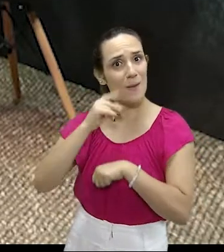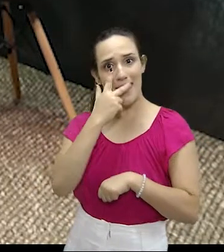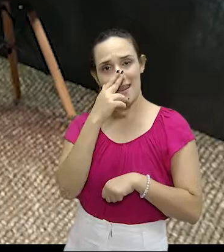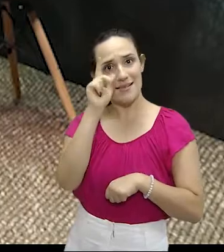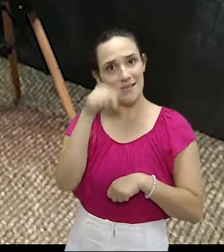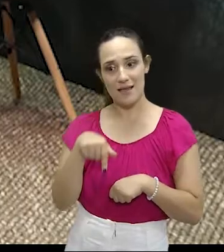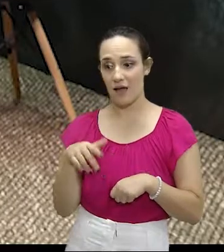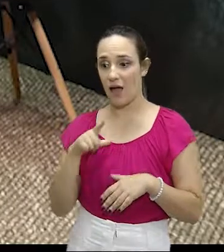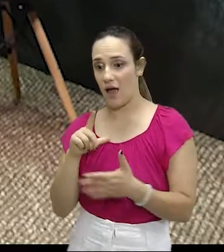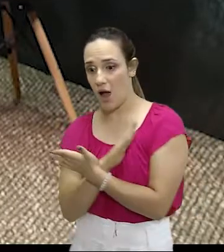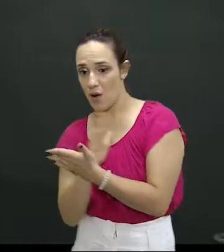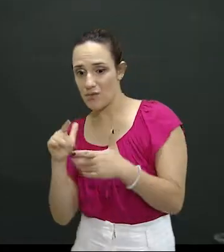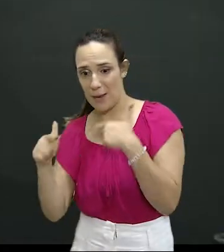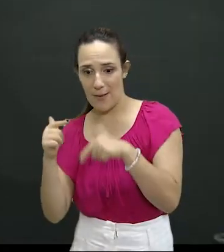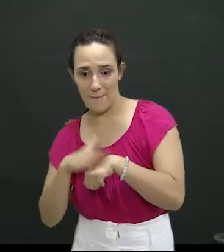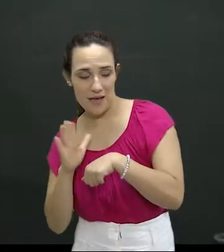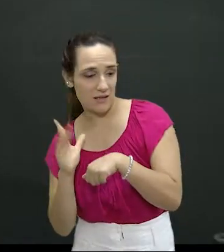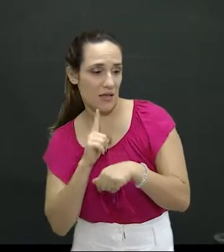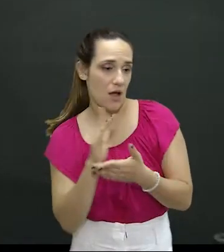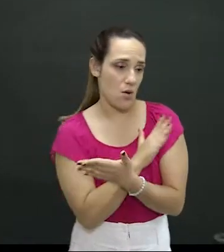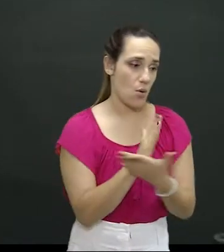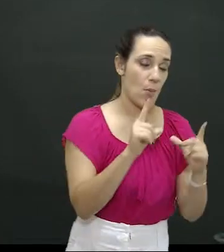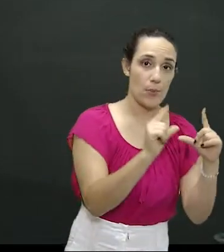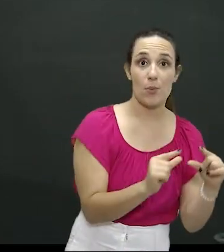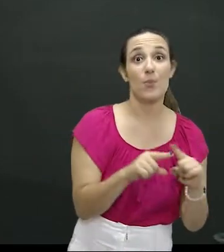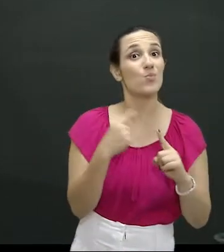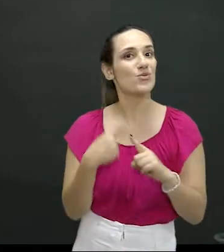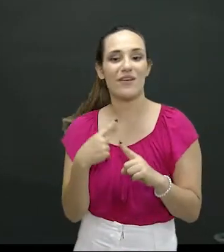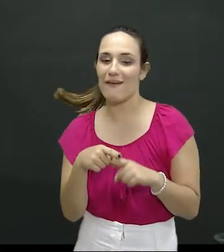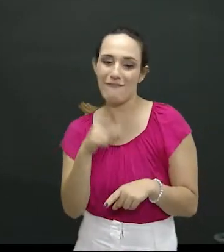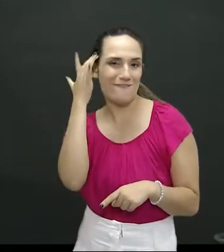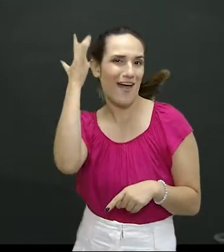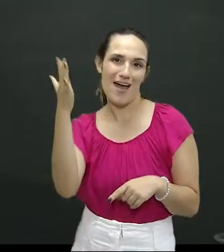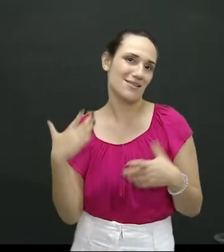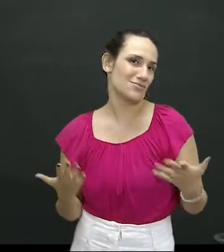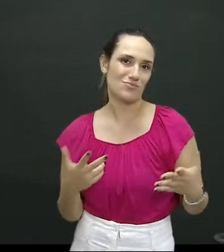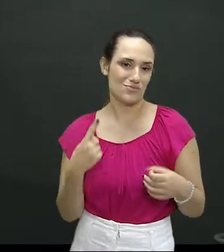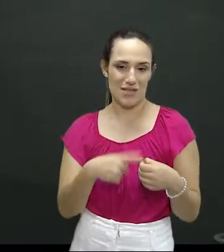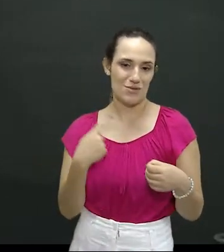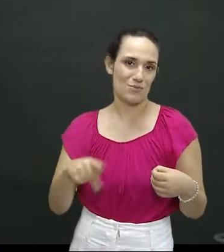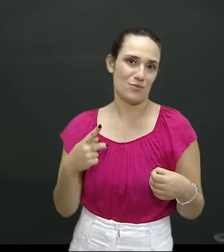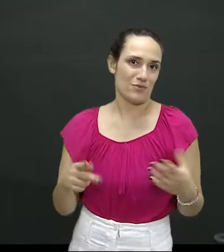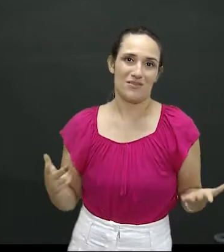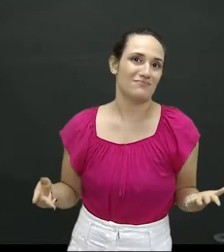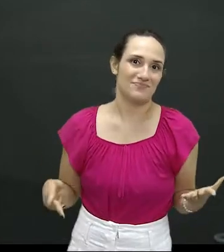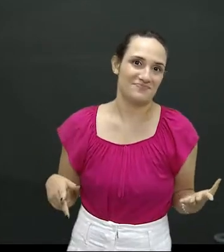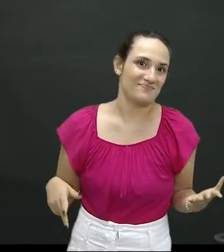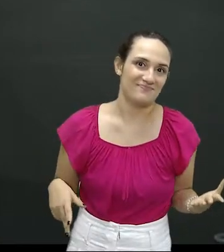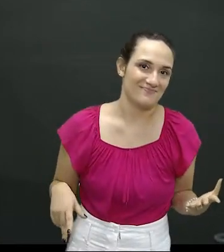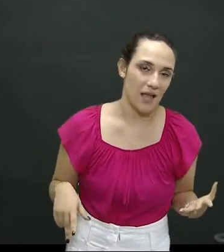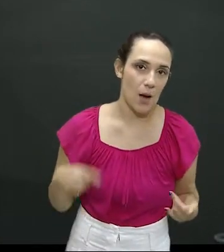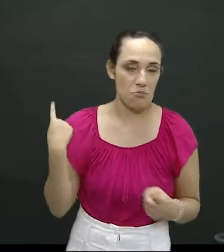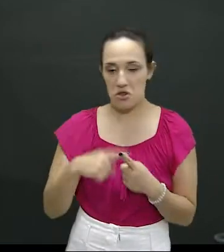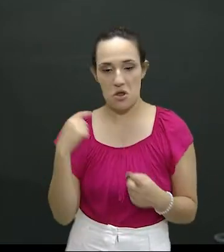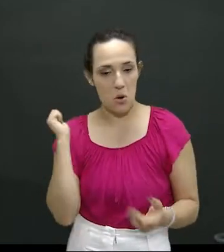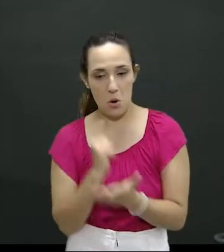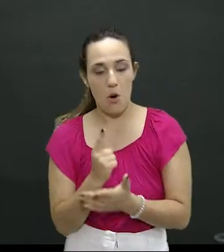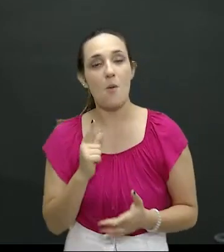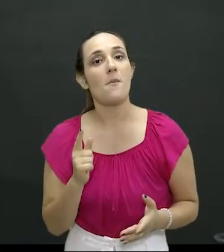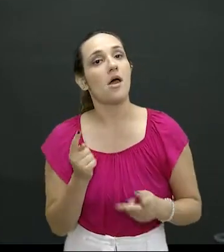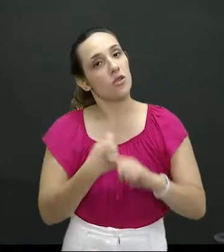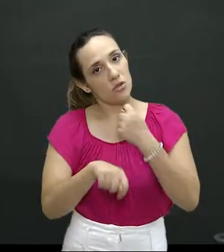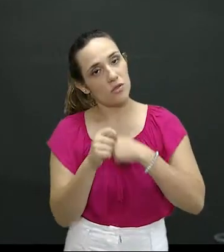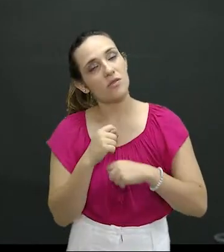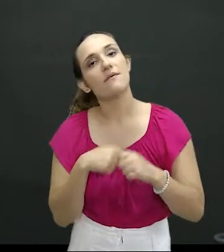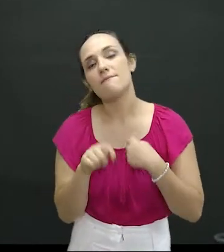atuante, outras menos atuante, mas em razão da logística, porque ali eles têm como local onde adquirem a droga, que se chama maconha, e de